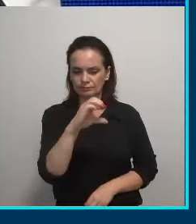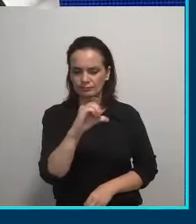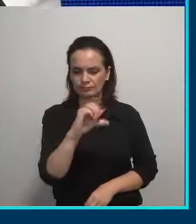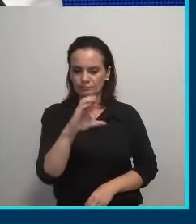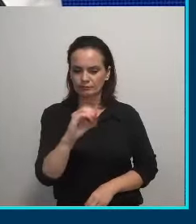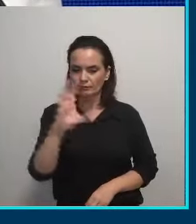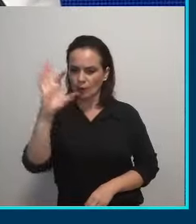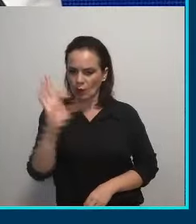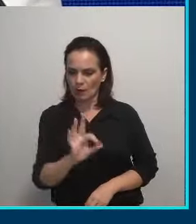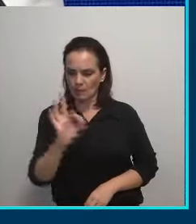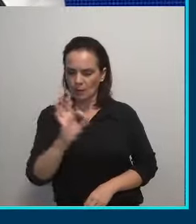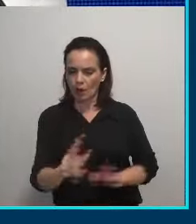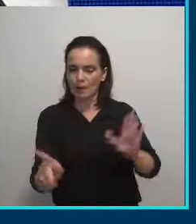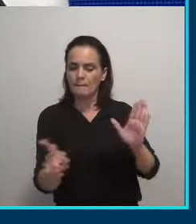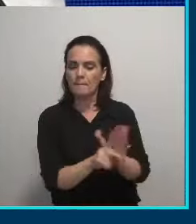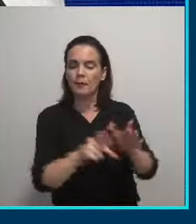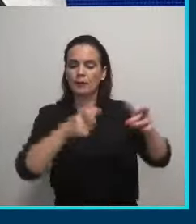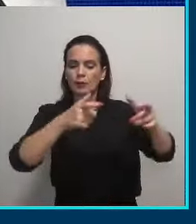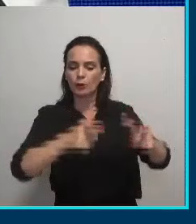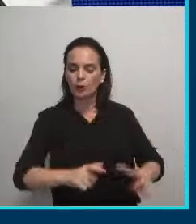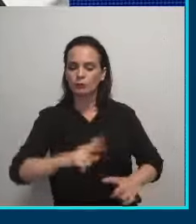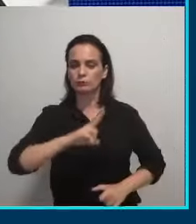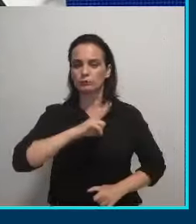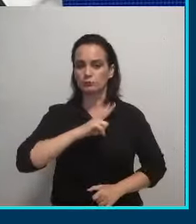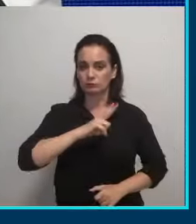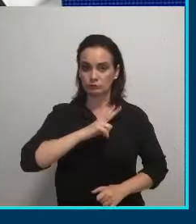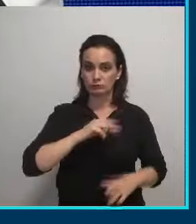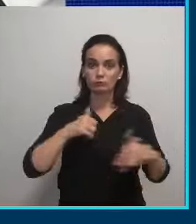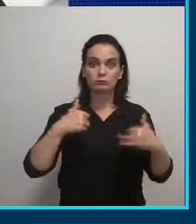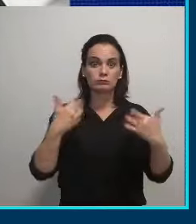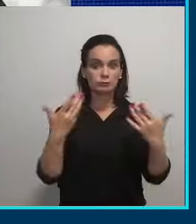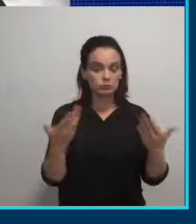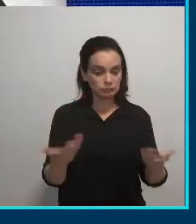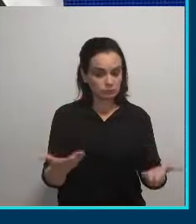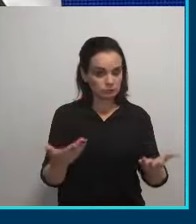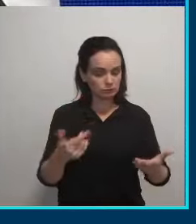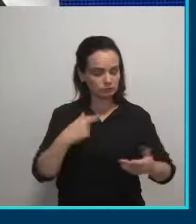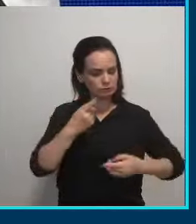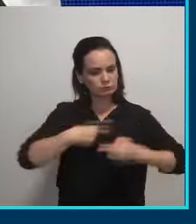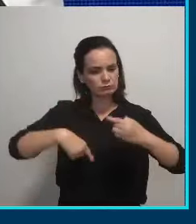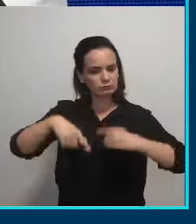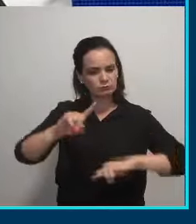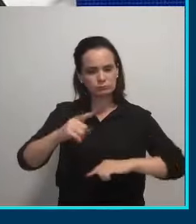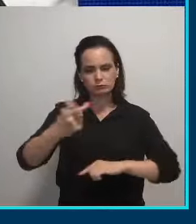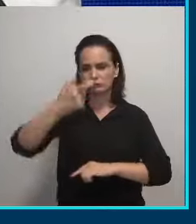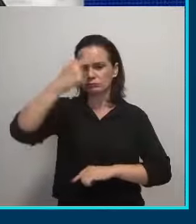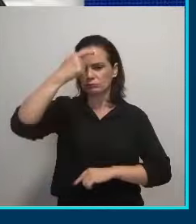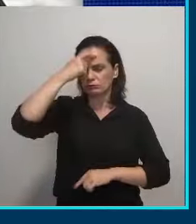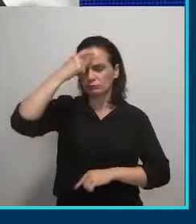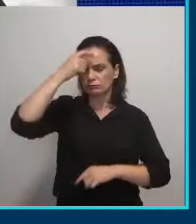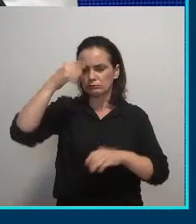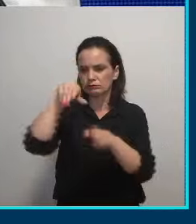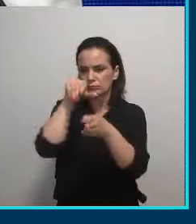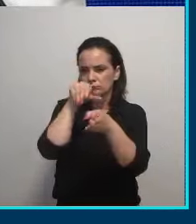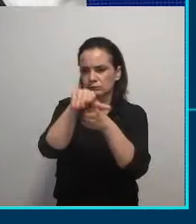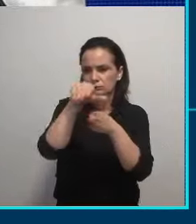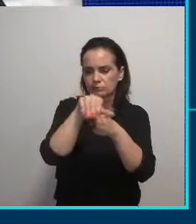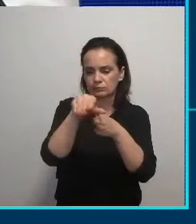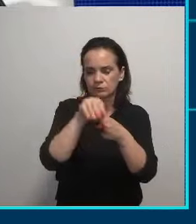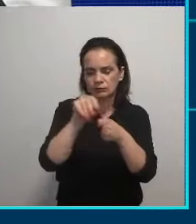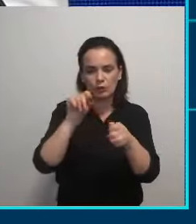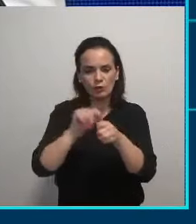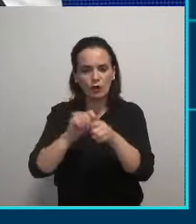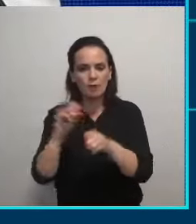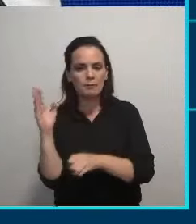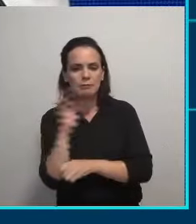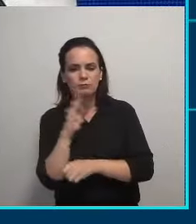estão em lugares particulares. Então, nós vamos avançar na conscientização, nos mutirões, para que as